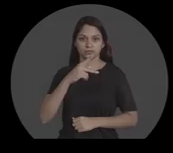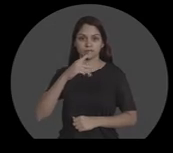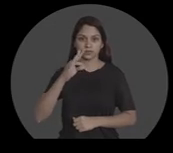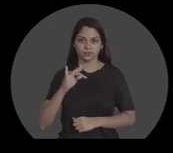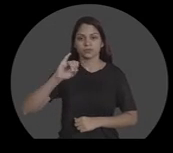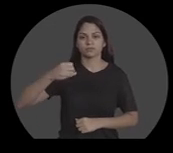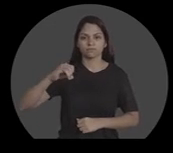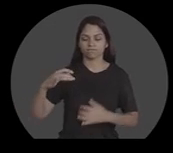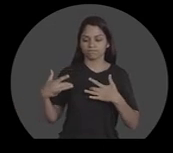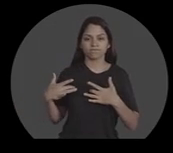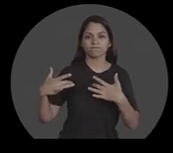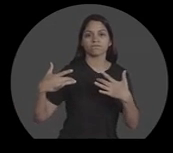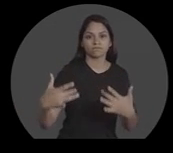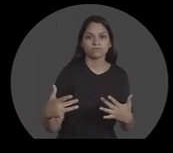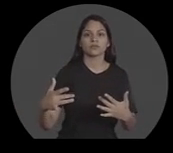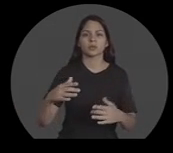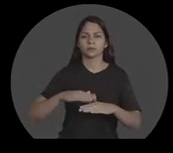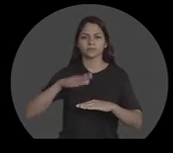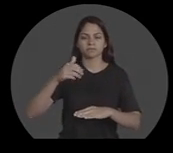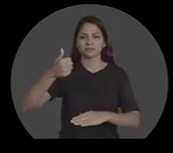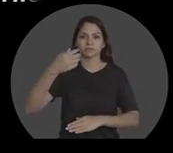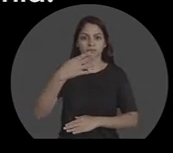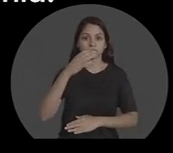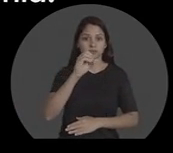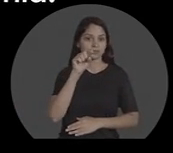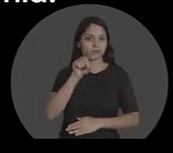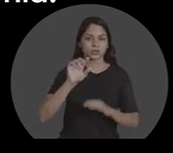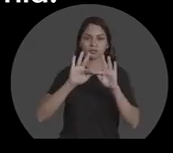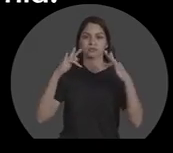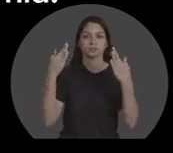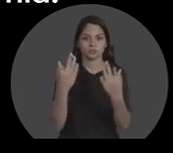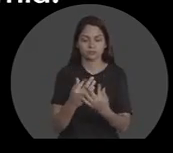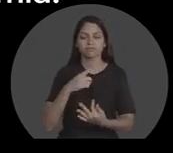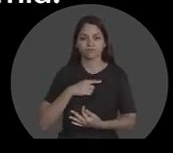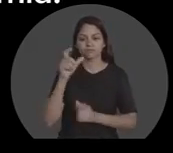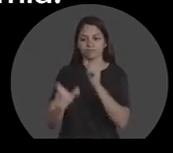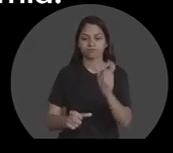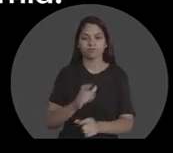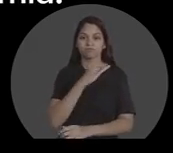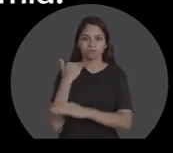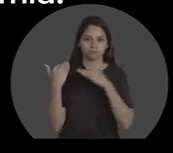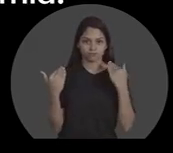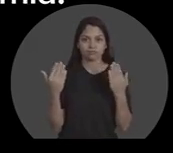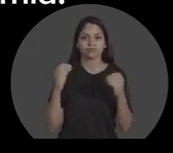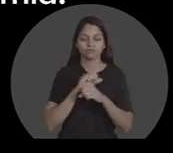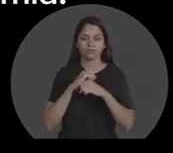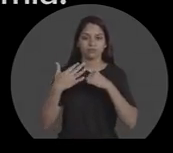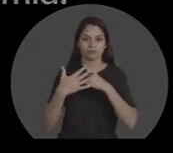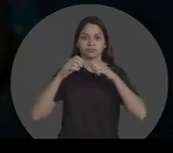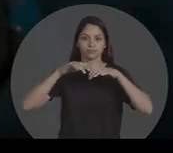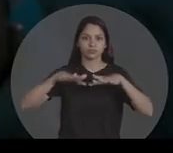O PT de Juazeiro se solidariza com as mais de 140 mil famílias brasileiras que perderam vidas nessa pandemia.